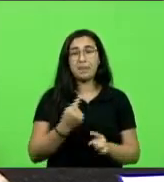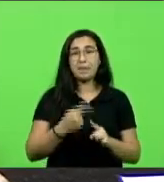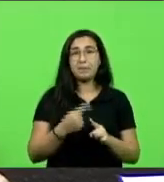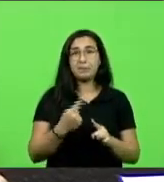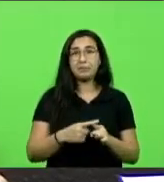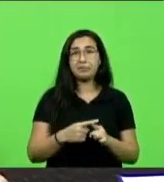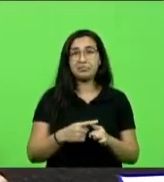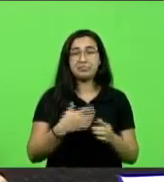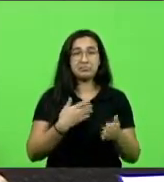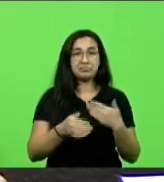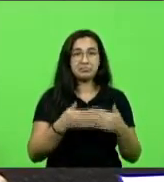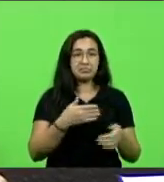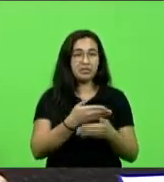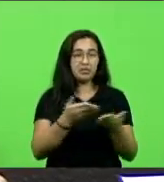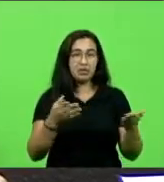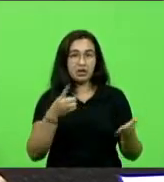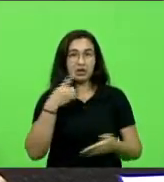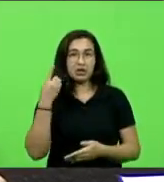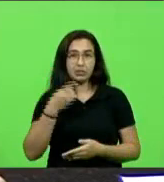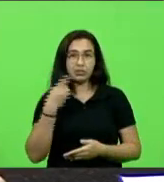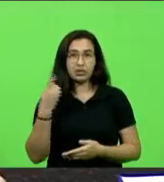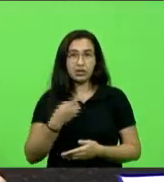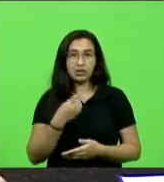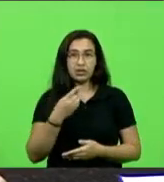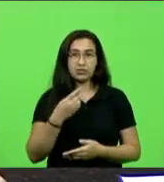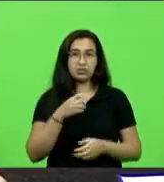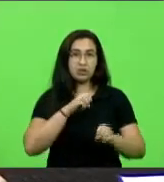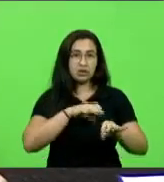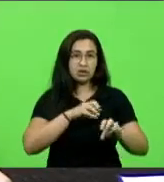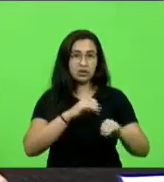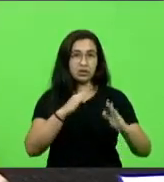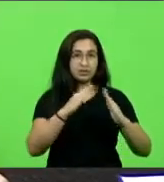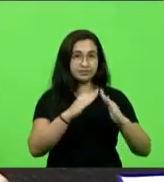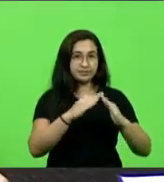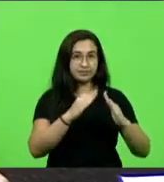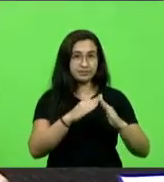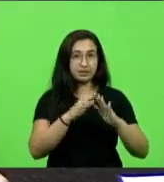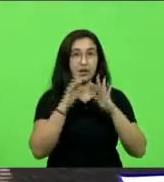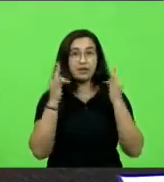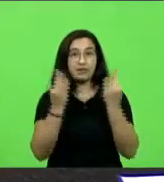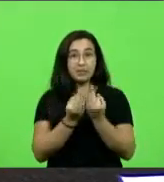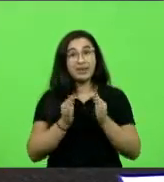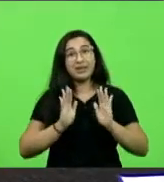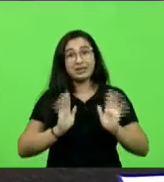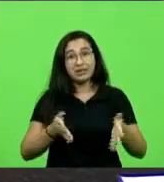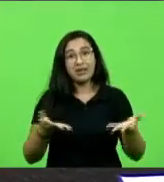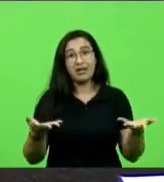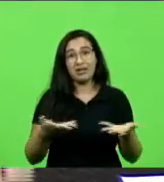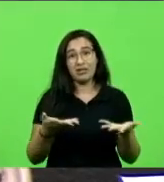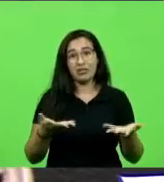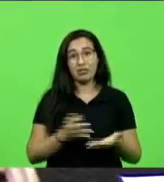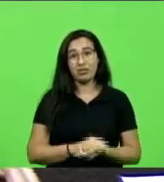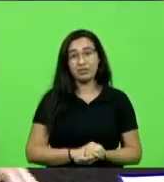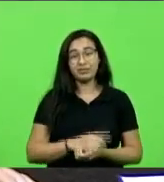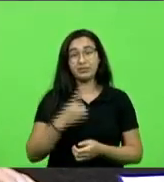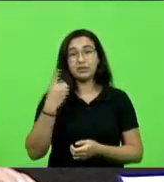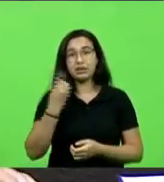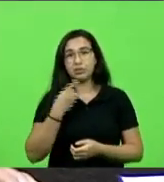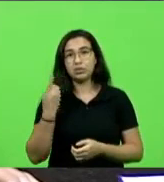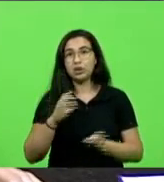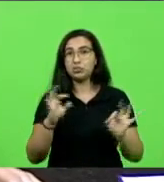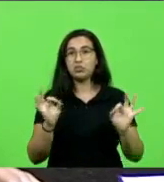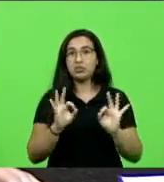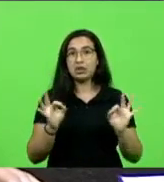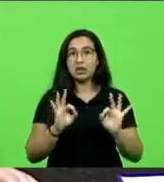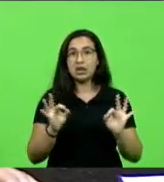opinião dos deputados sobre educação domiciliar. As famílias estão fazendo mesmo assim. Nenhum deputado nessa casa tem o